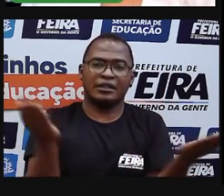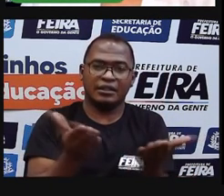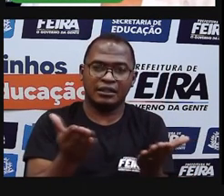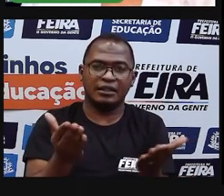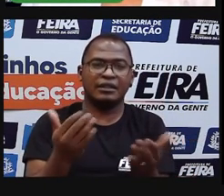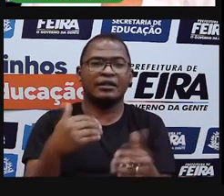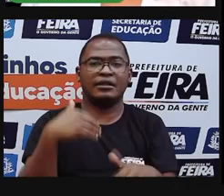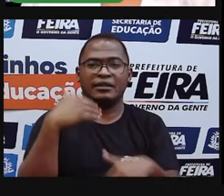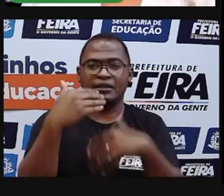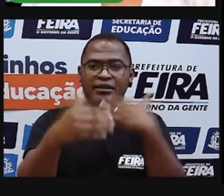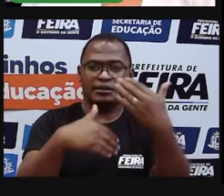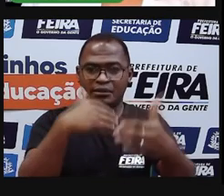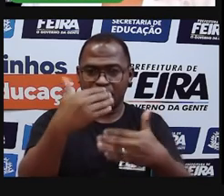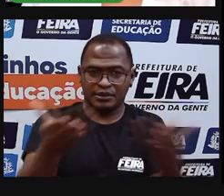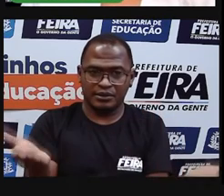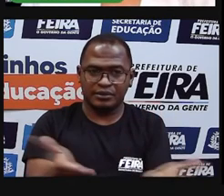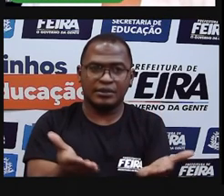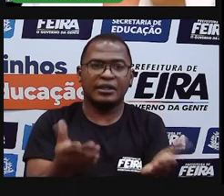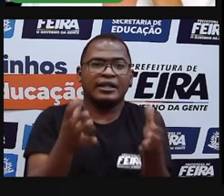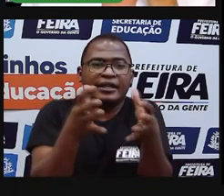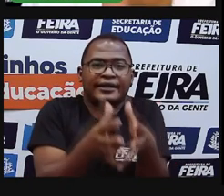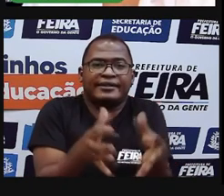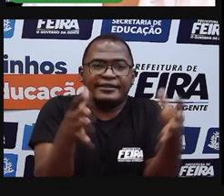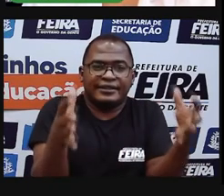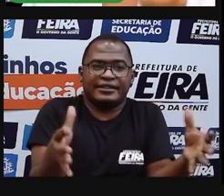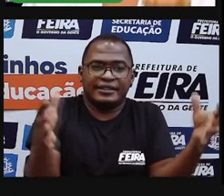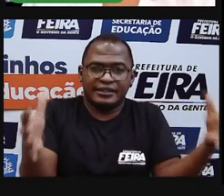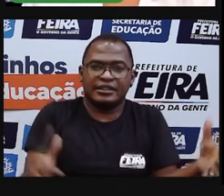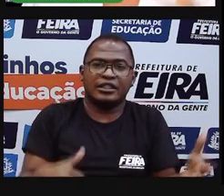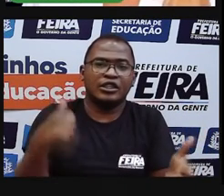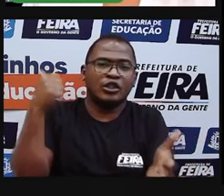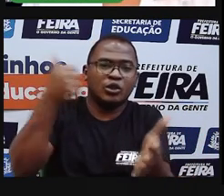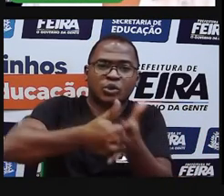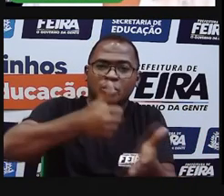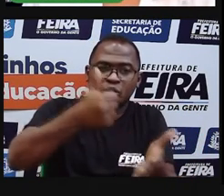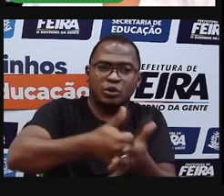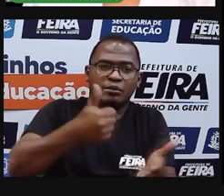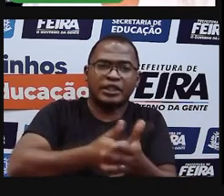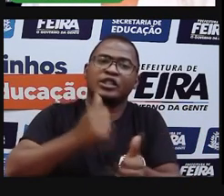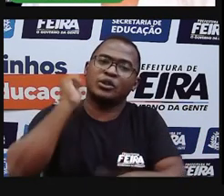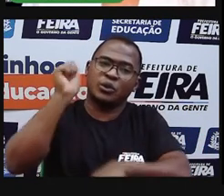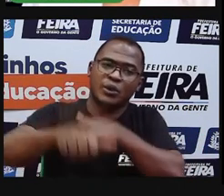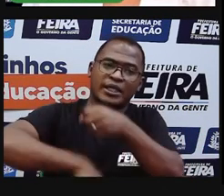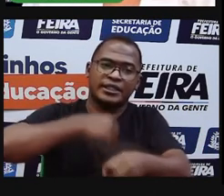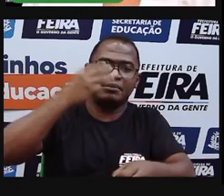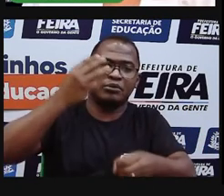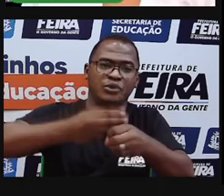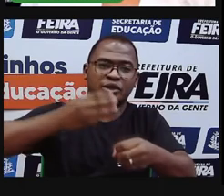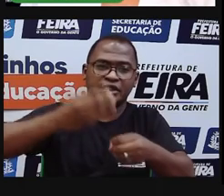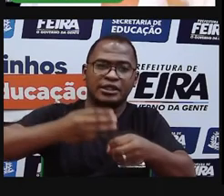nascimento daquela que se transformaria na segunda cidade do Estado. Imagine,